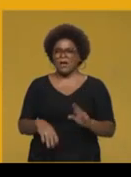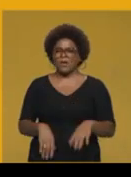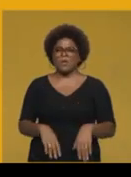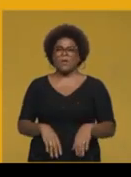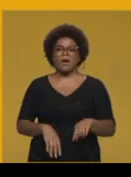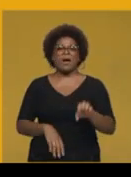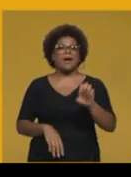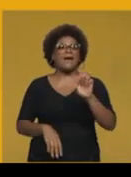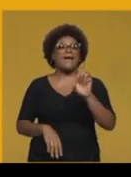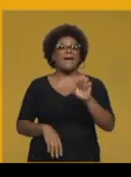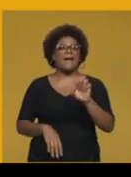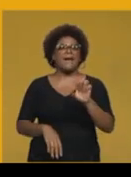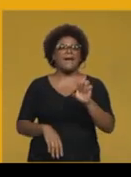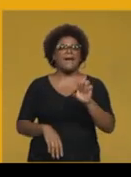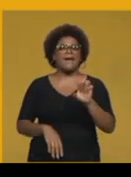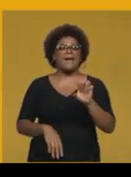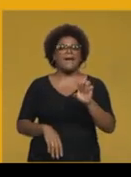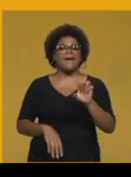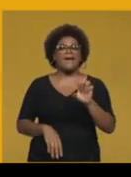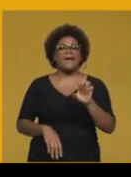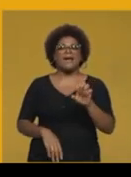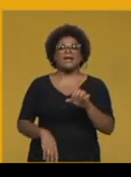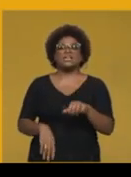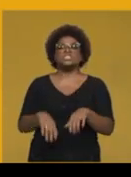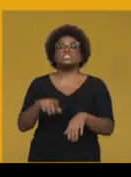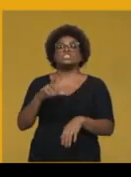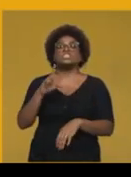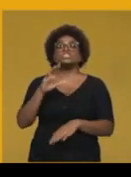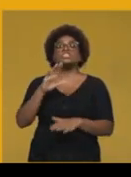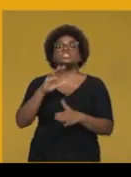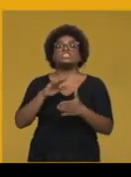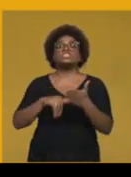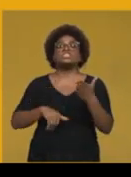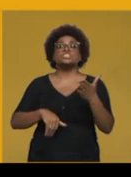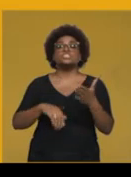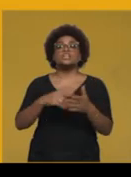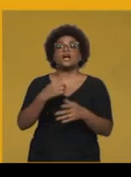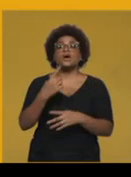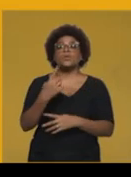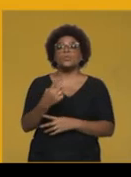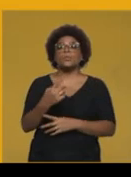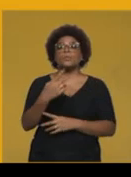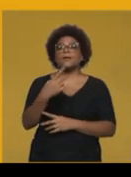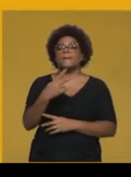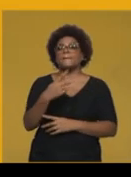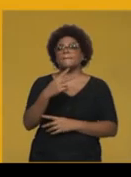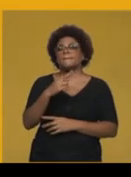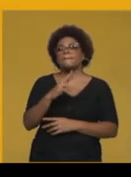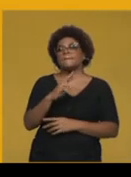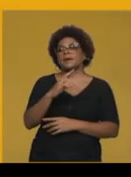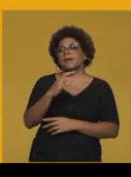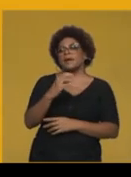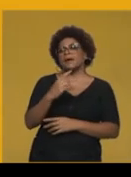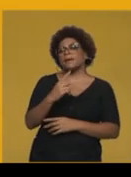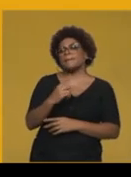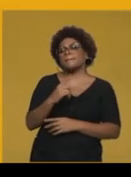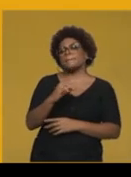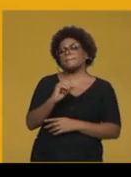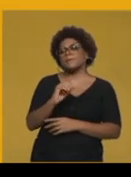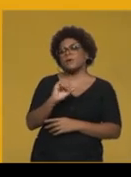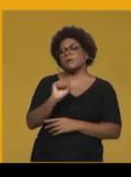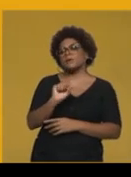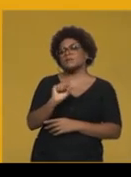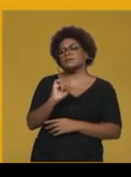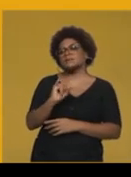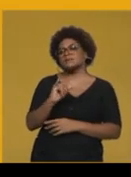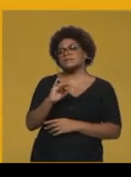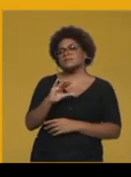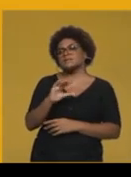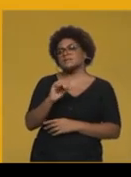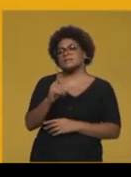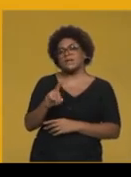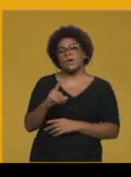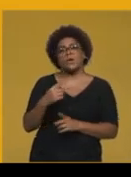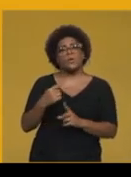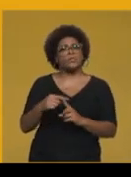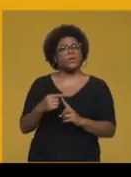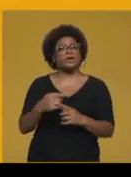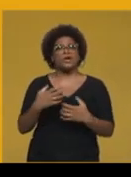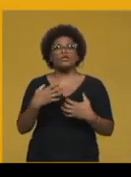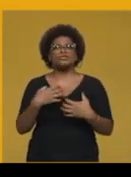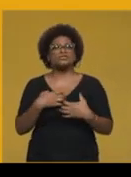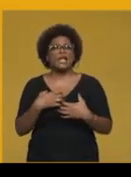Porque na variante, né, coloquial, a gente não usa,